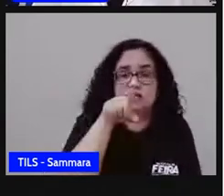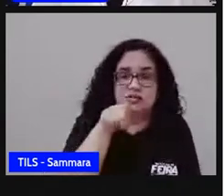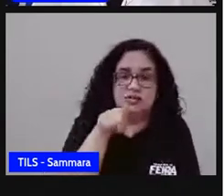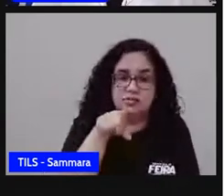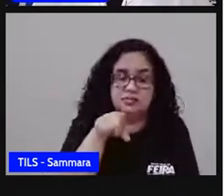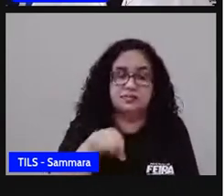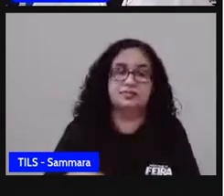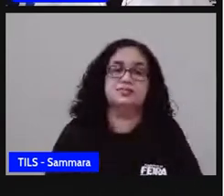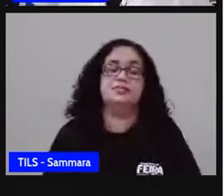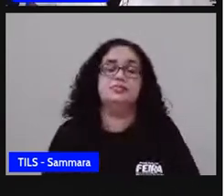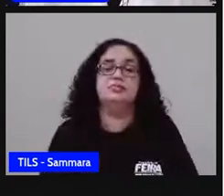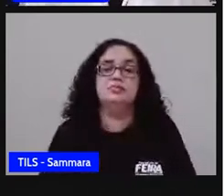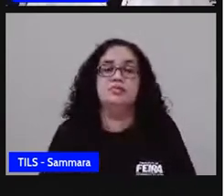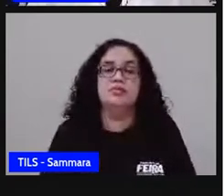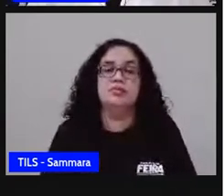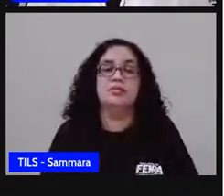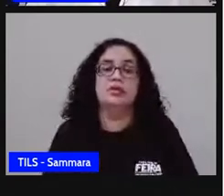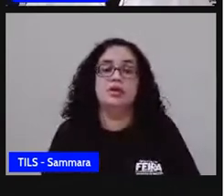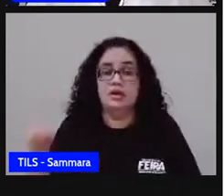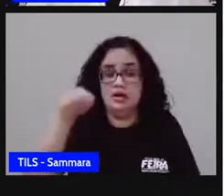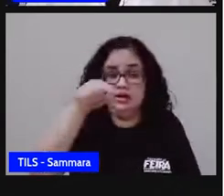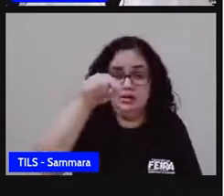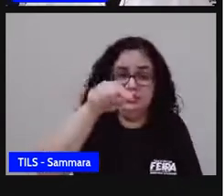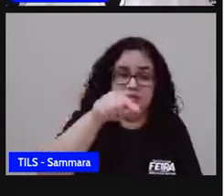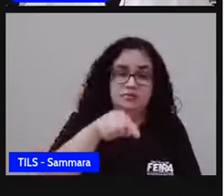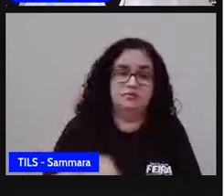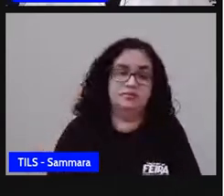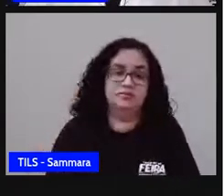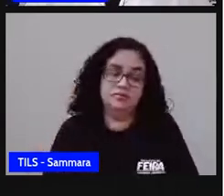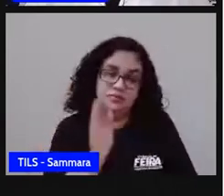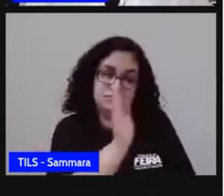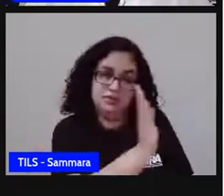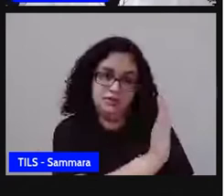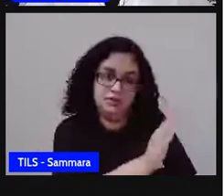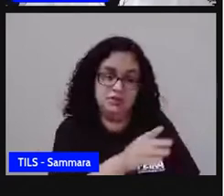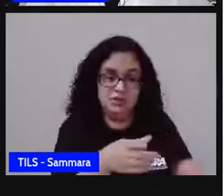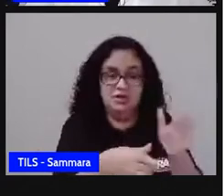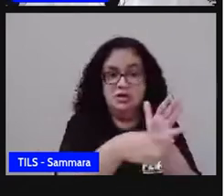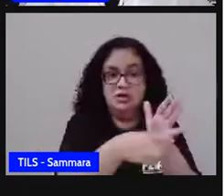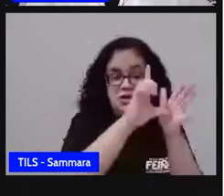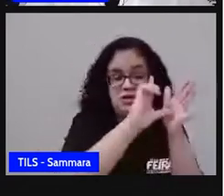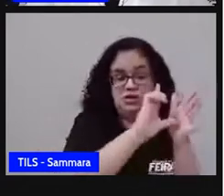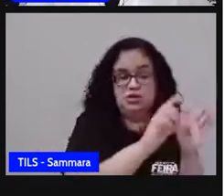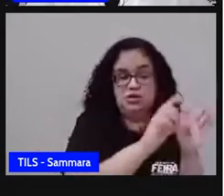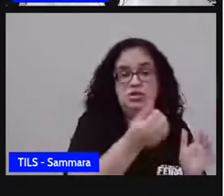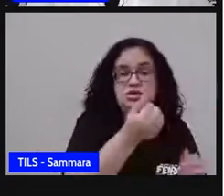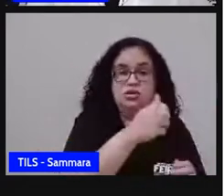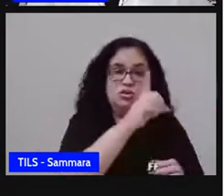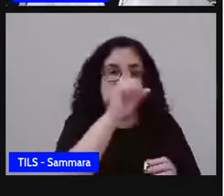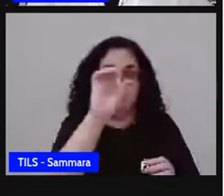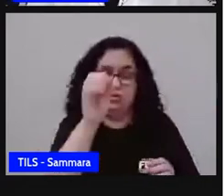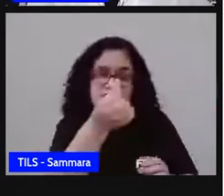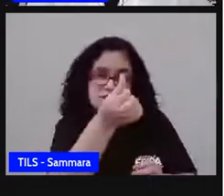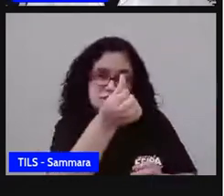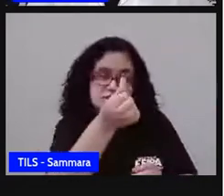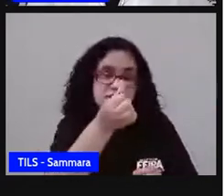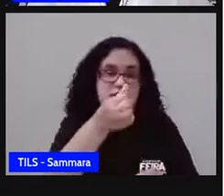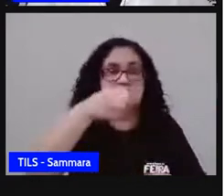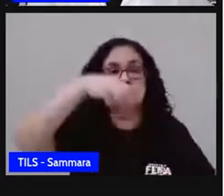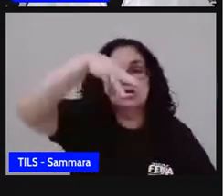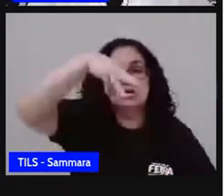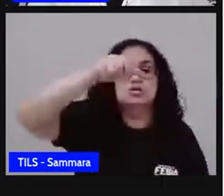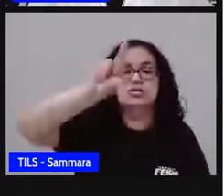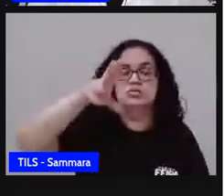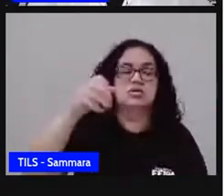Bom, aqui, ó, antes do dia 6 de março de 2020, a gente